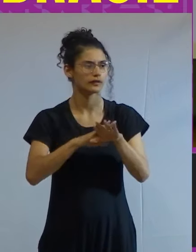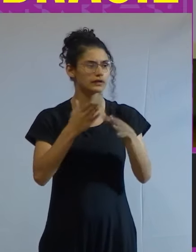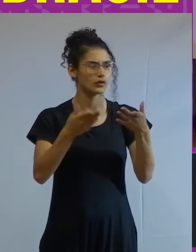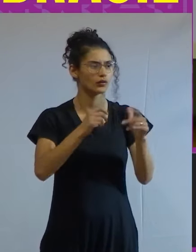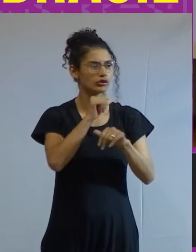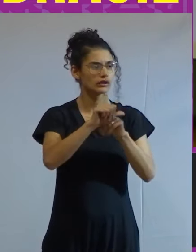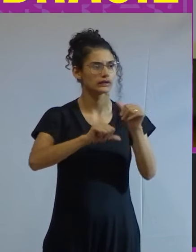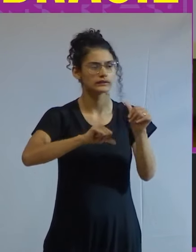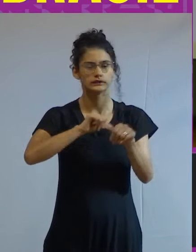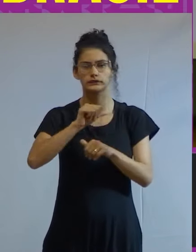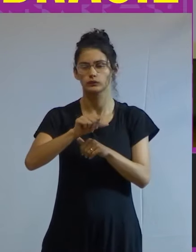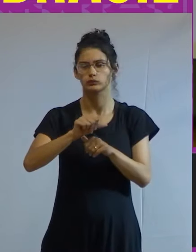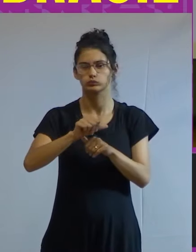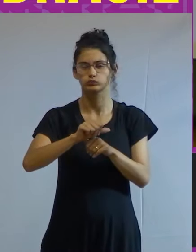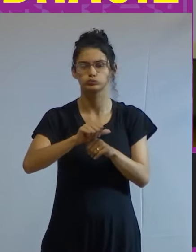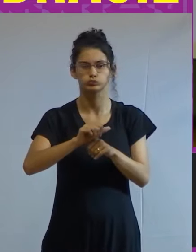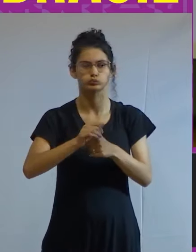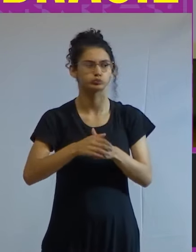transição